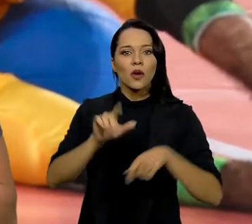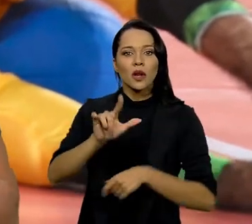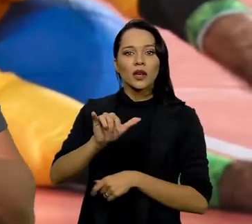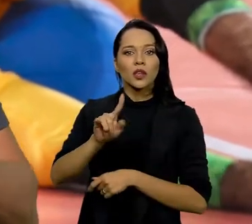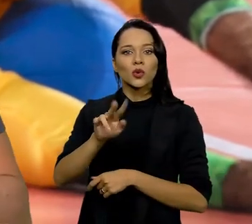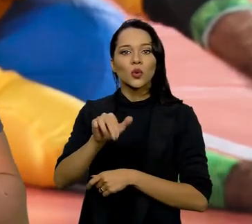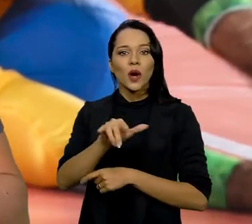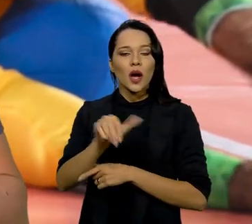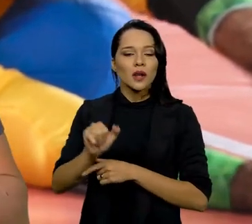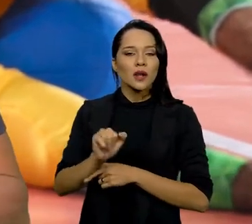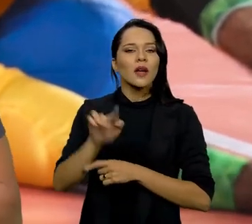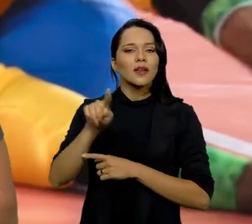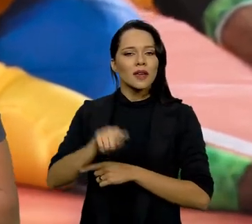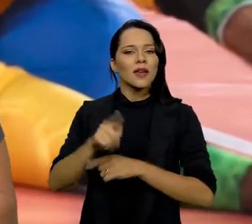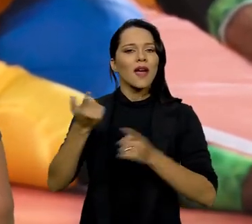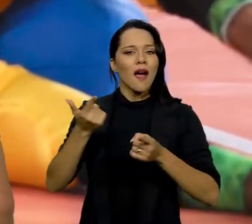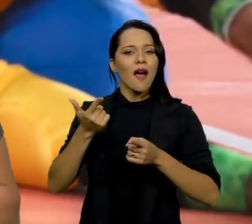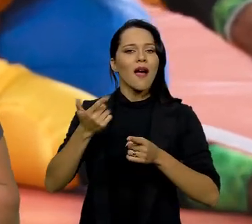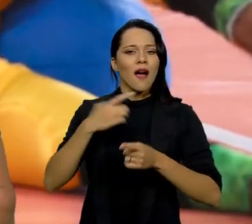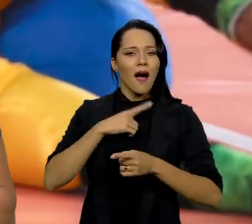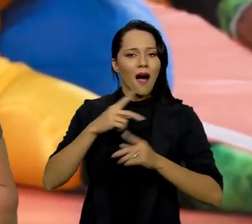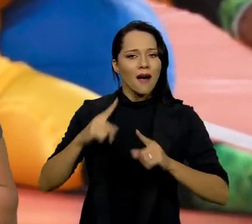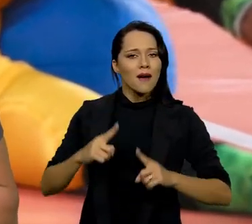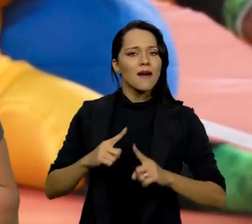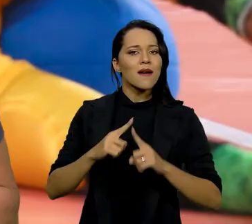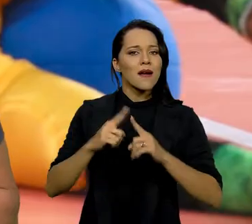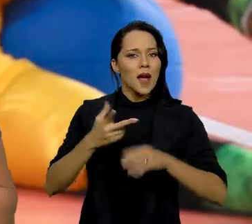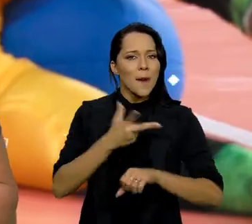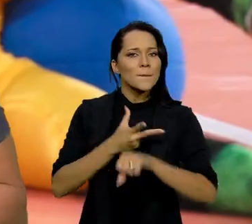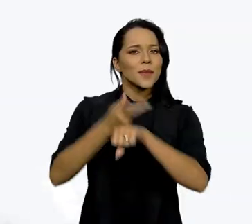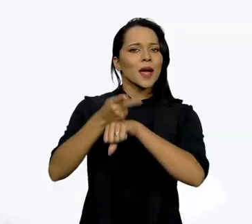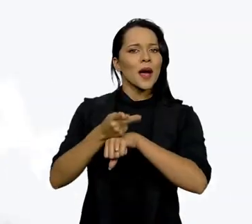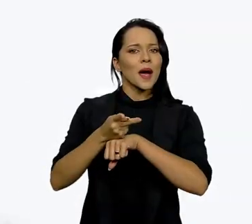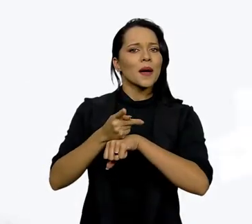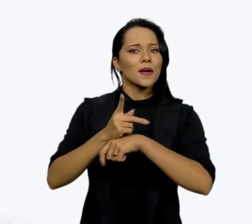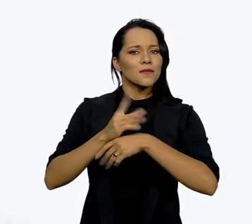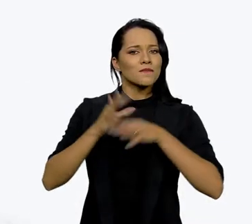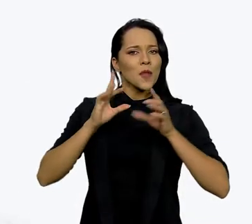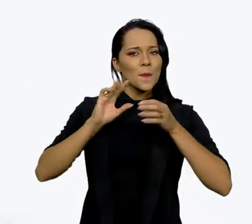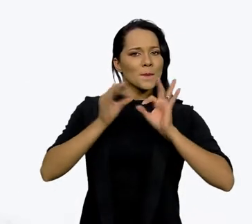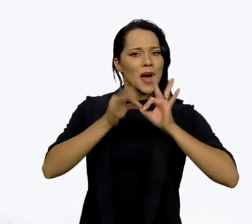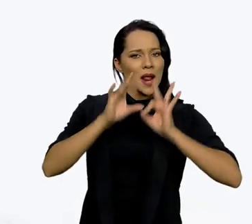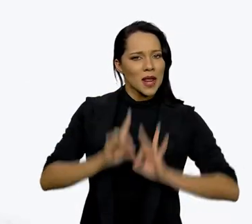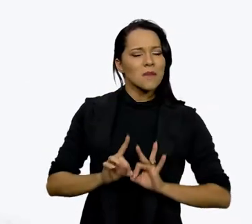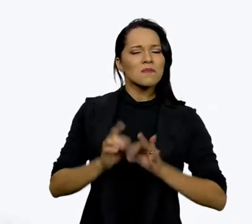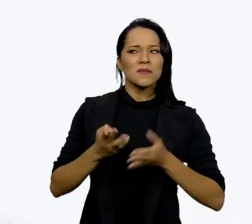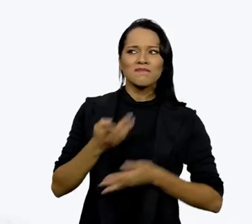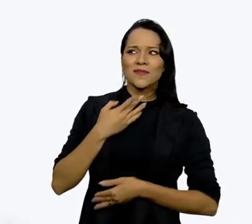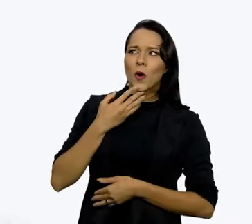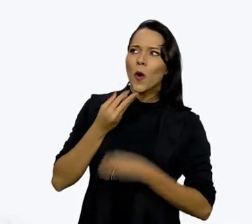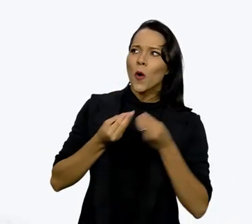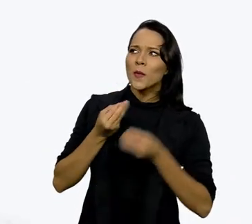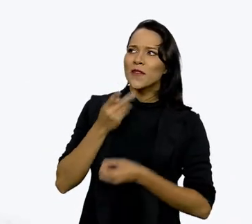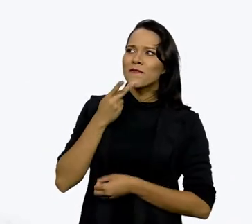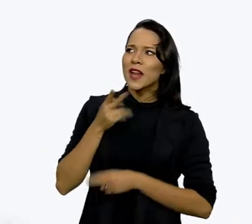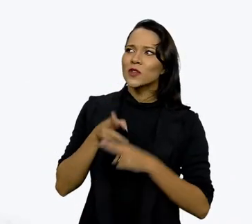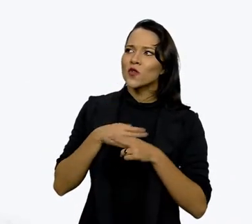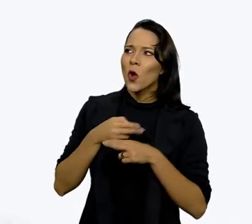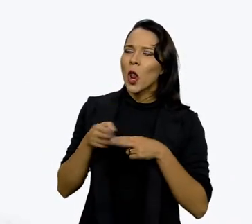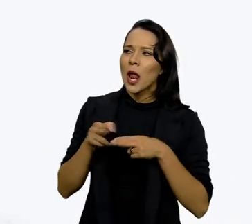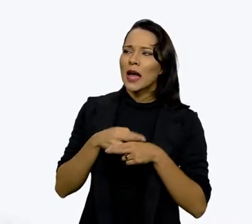Lituânia, atual campeã paralímpica, por 11 a 2, amigo. Que chocolate, hein, cara? Como é será que fala